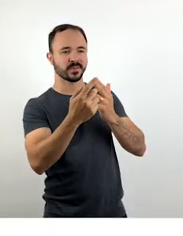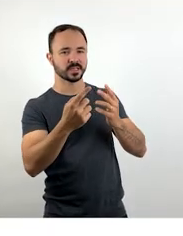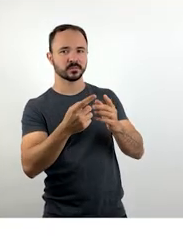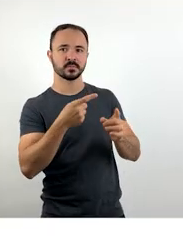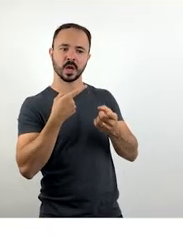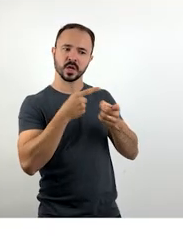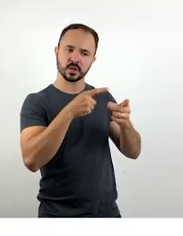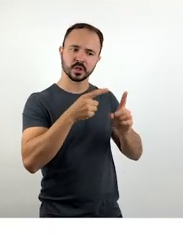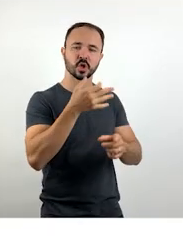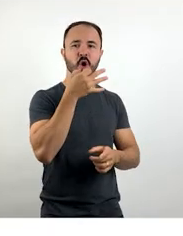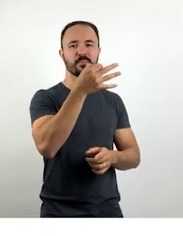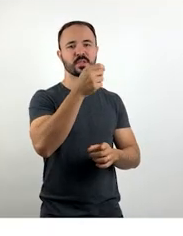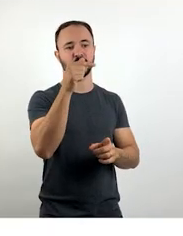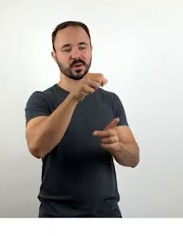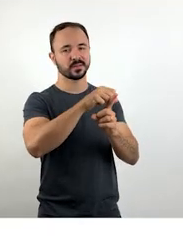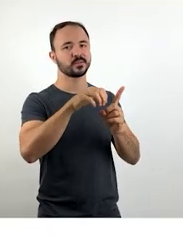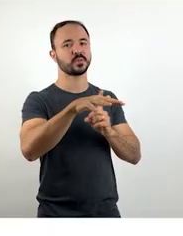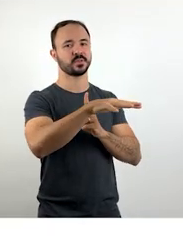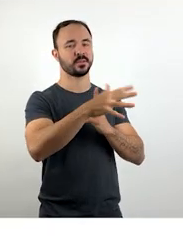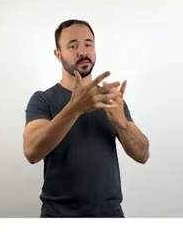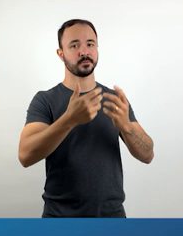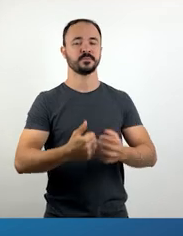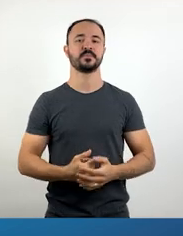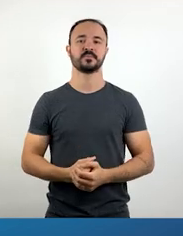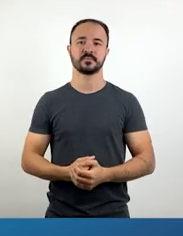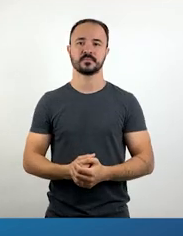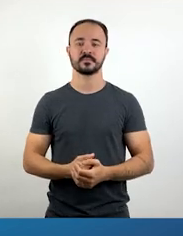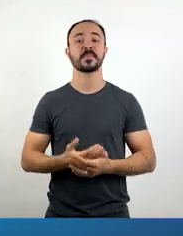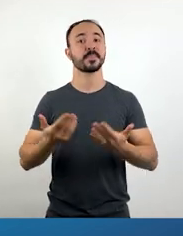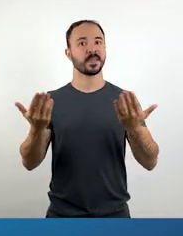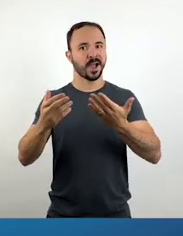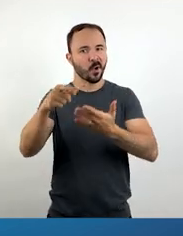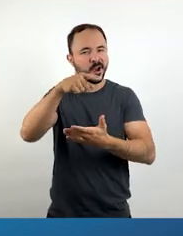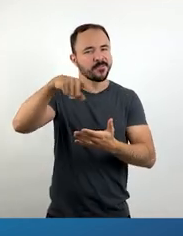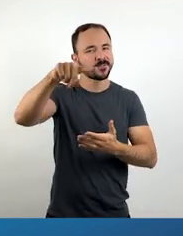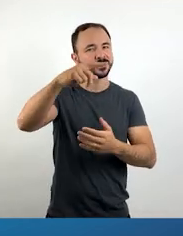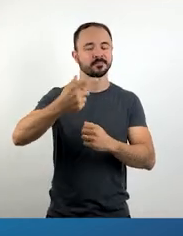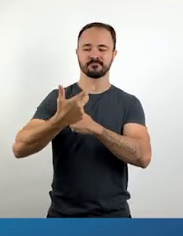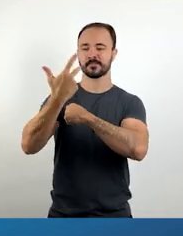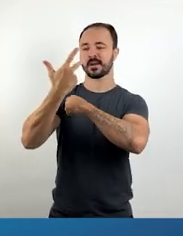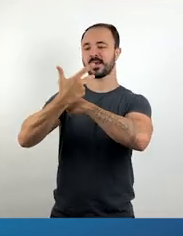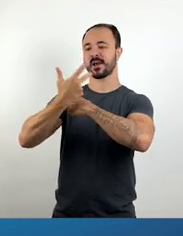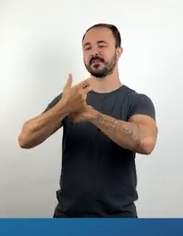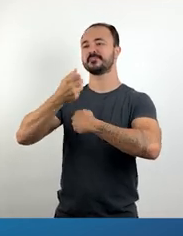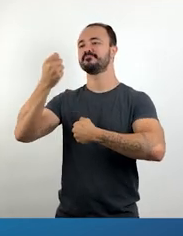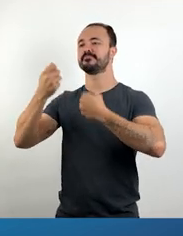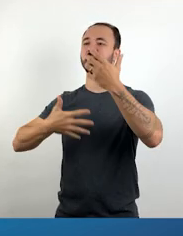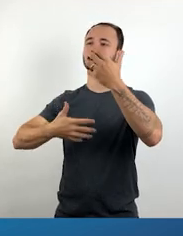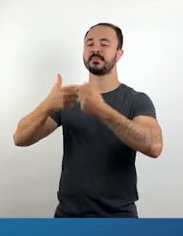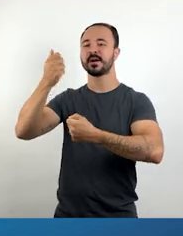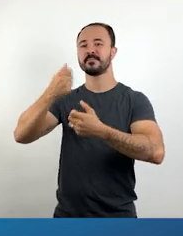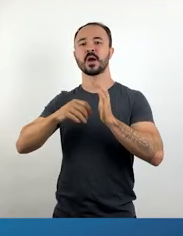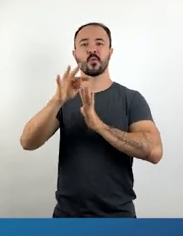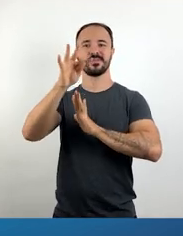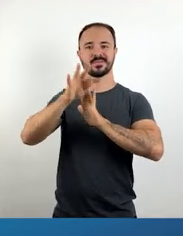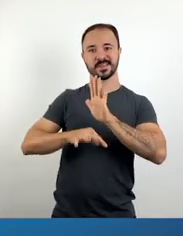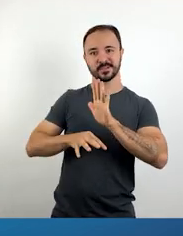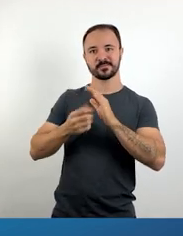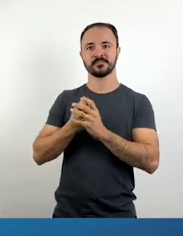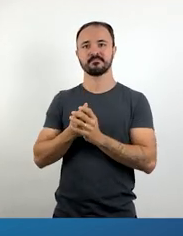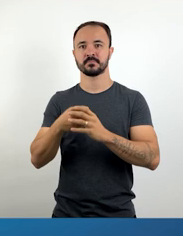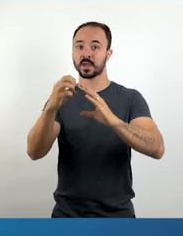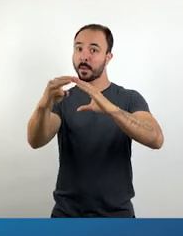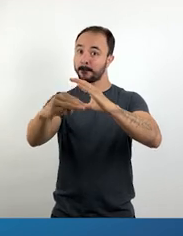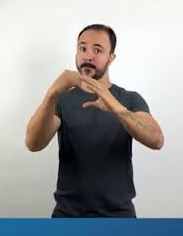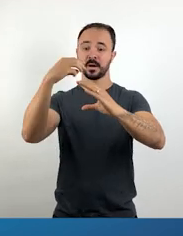a hora de você aparecer aqui na TV Educaítes. Grave um vídeo recitando um poema de cordel que você conheça e envia aqui pra gente.